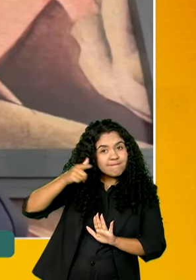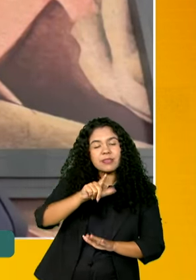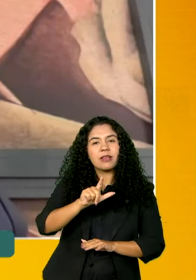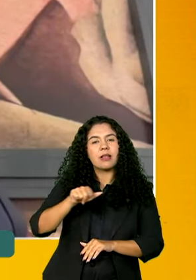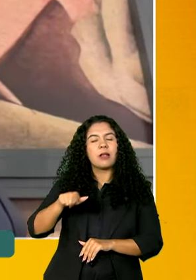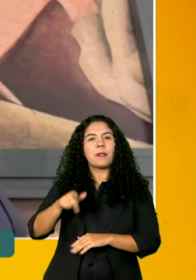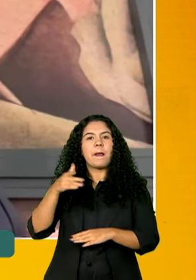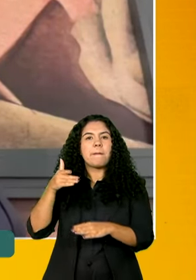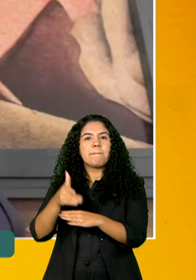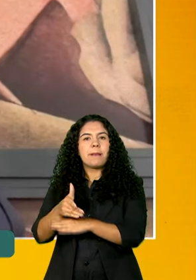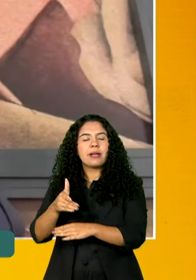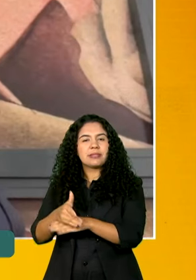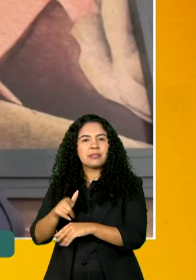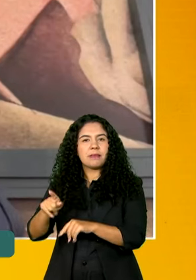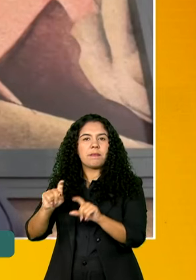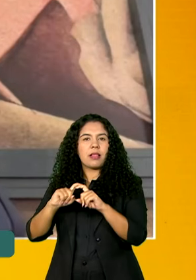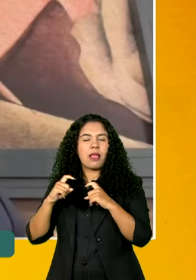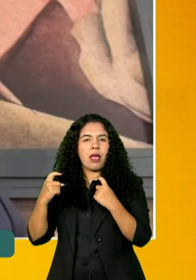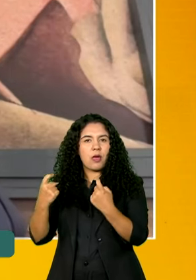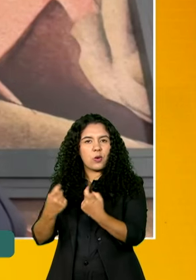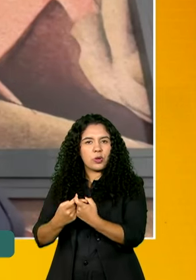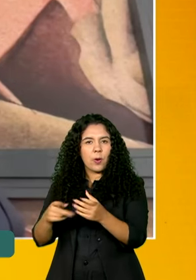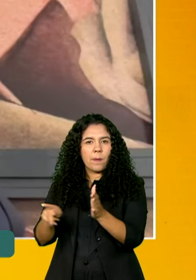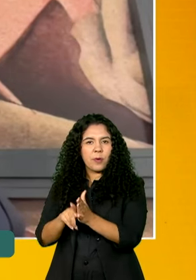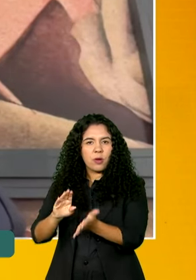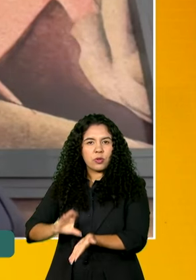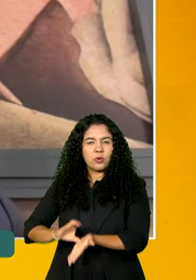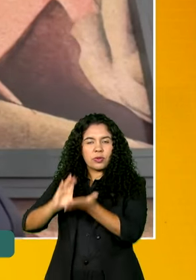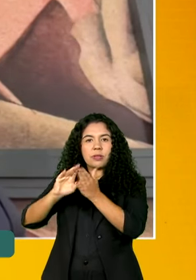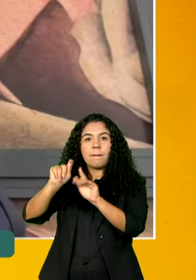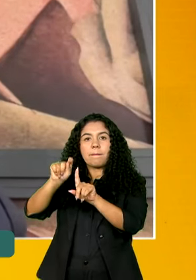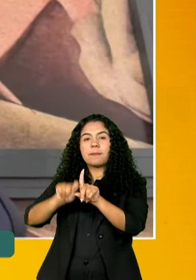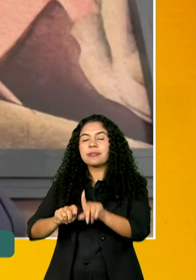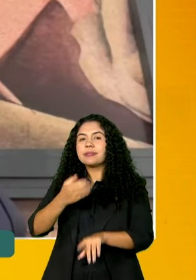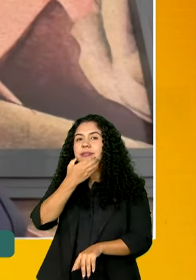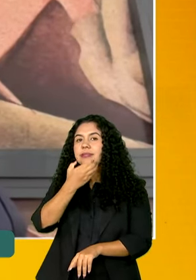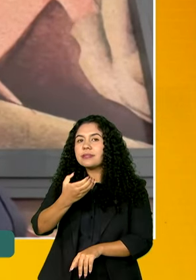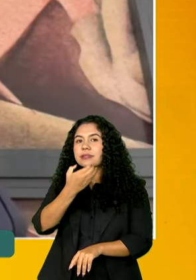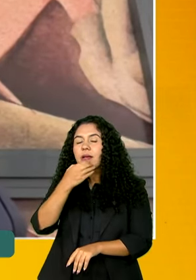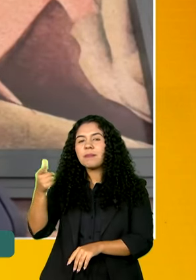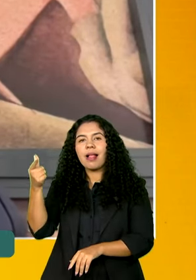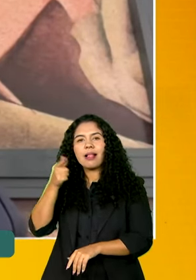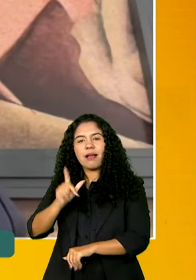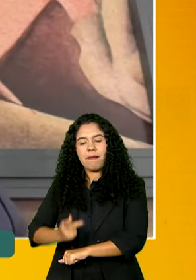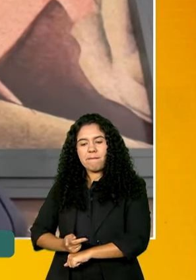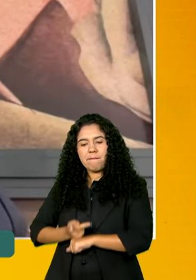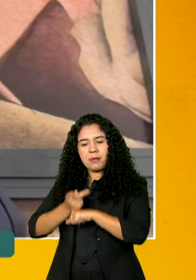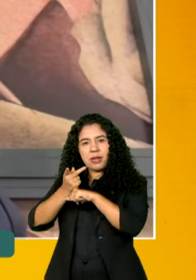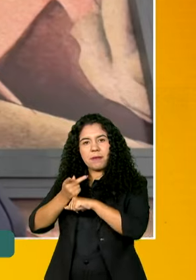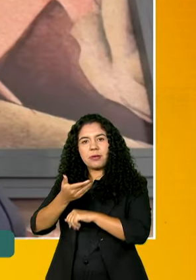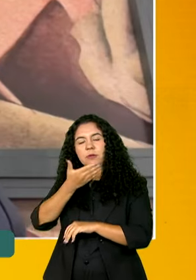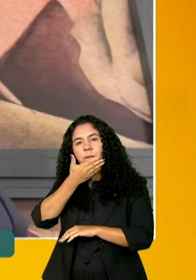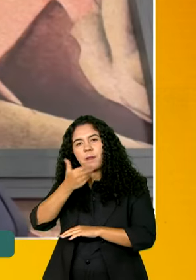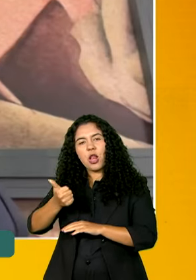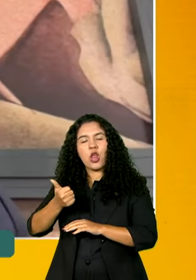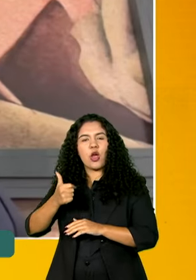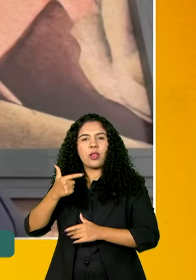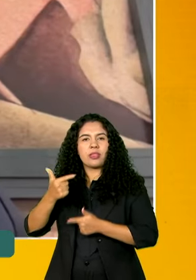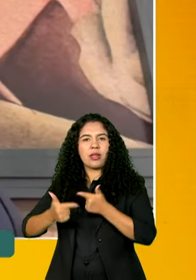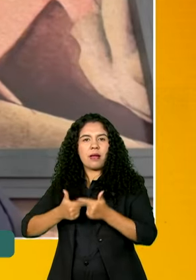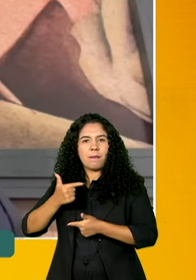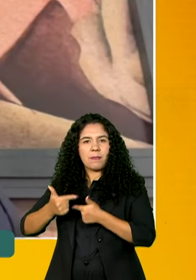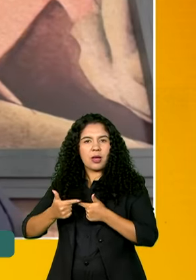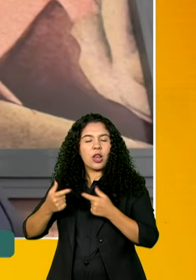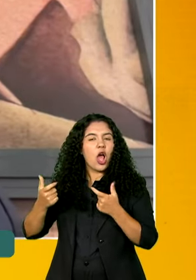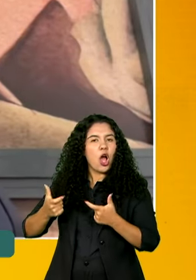da próxima reunião do Conselhão, que vai acontecer em dezembro, e receberão o prêmio de melhor trabalho diretamente na